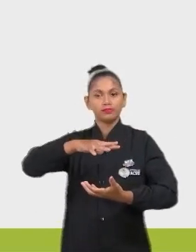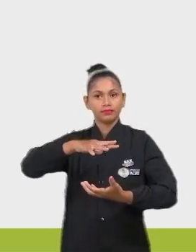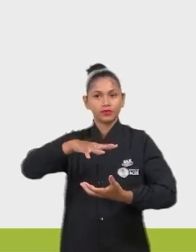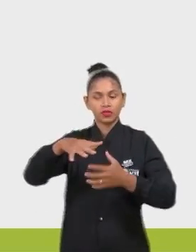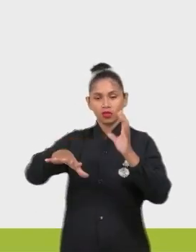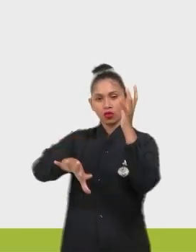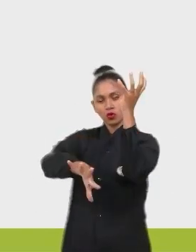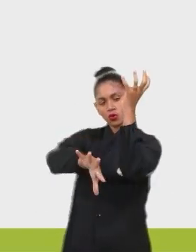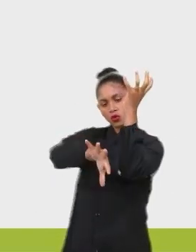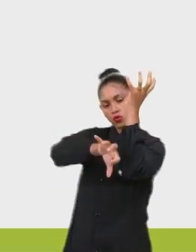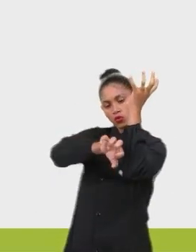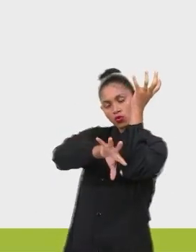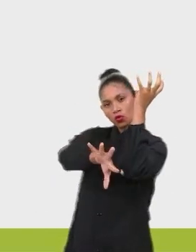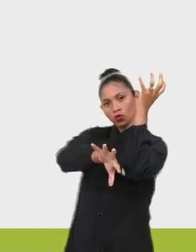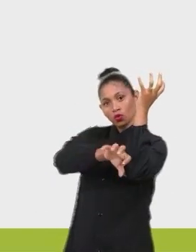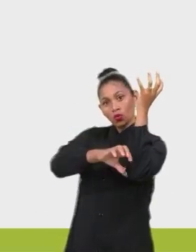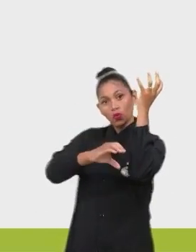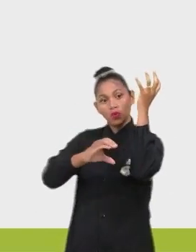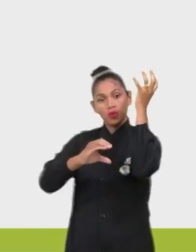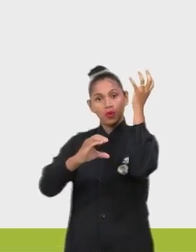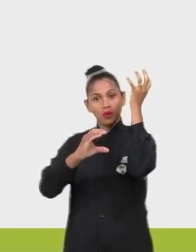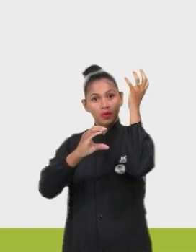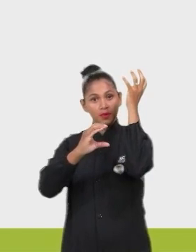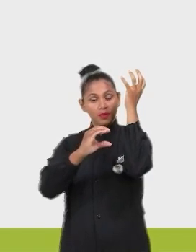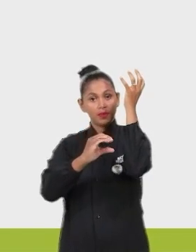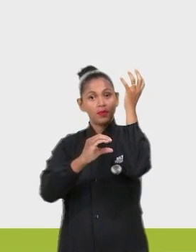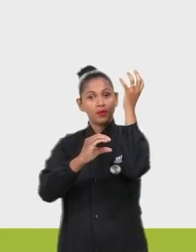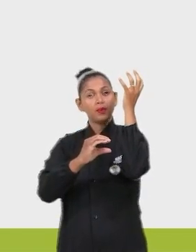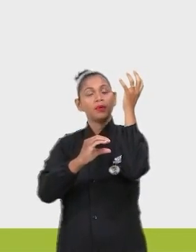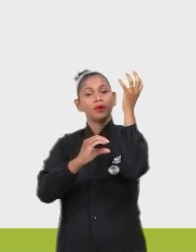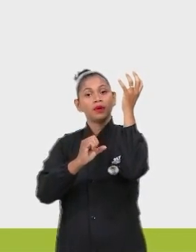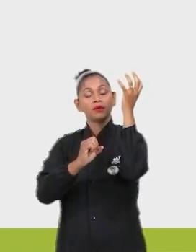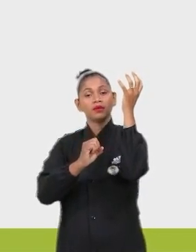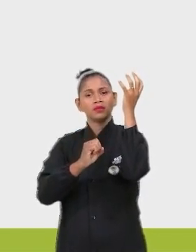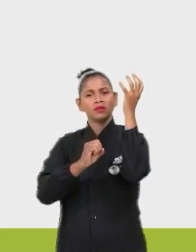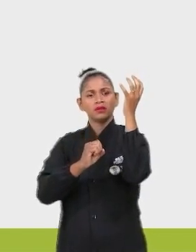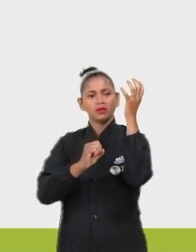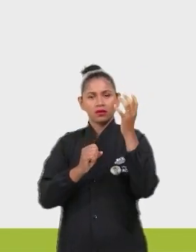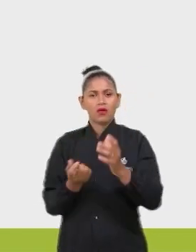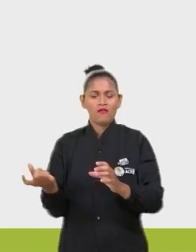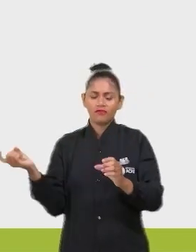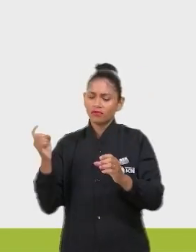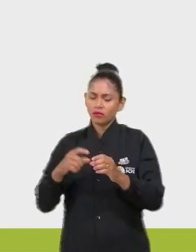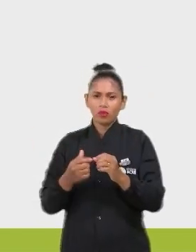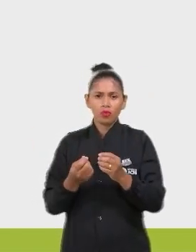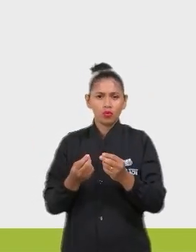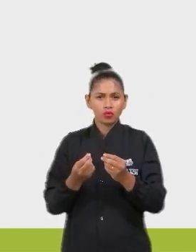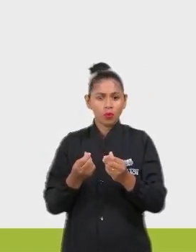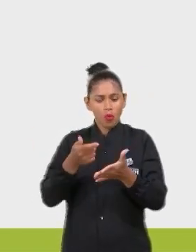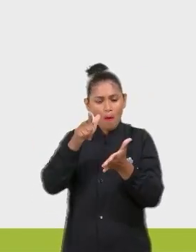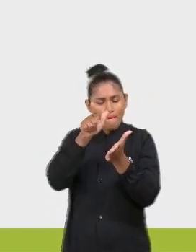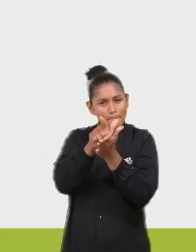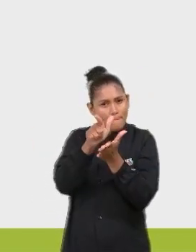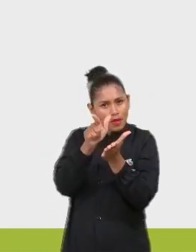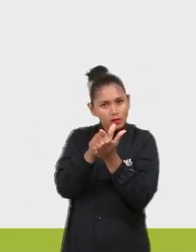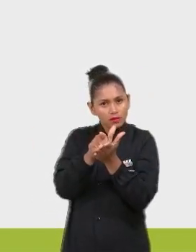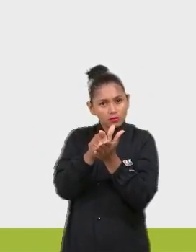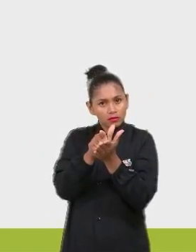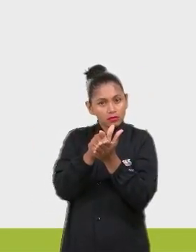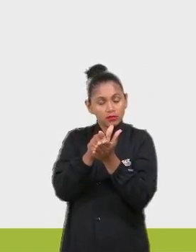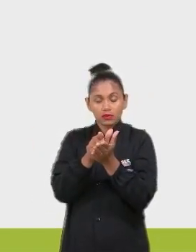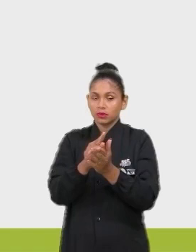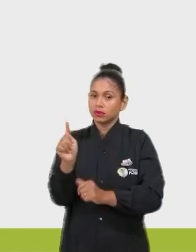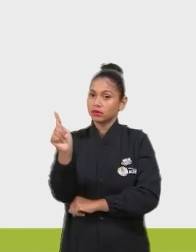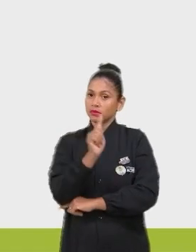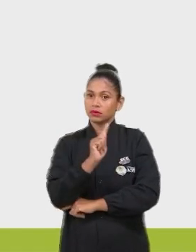é aumentado. Reciclando papel? Não, não está sequestrando nada. Está guardando ali, mas